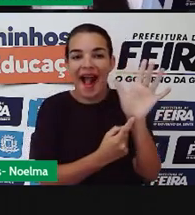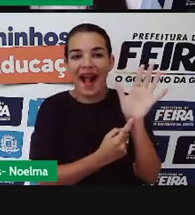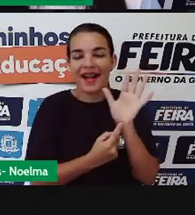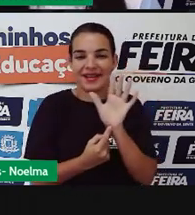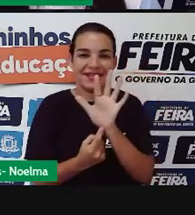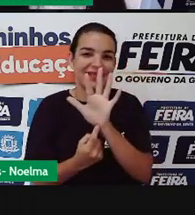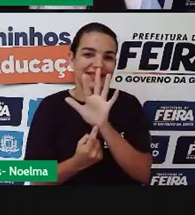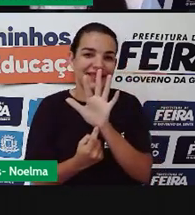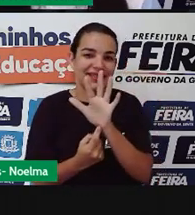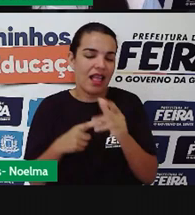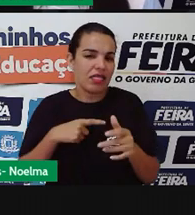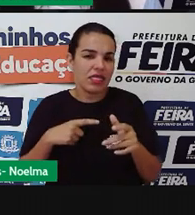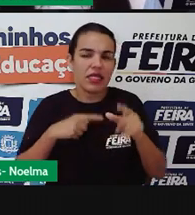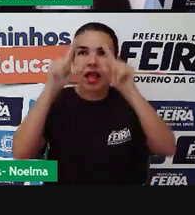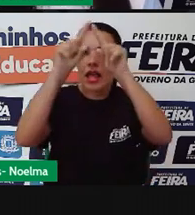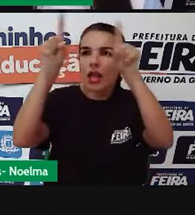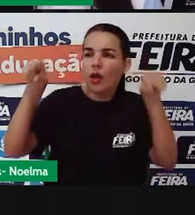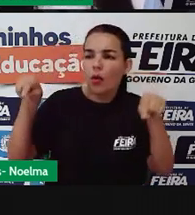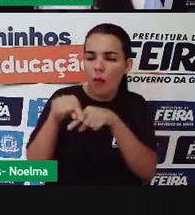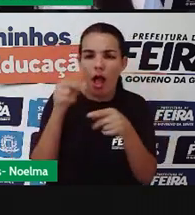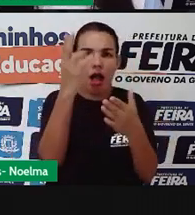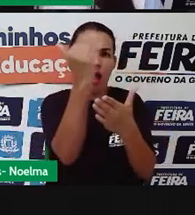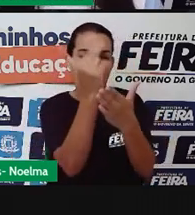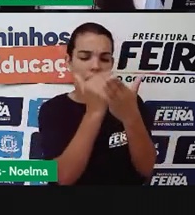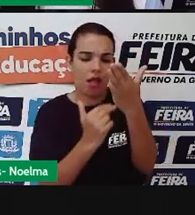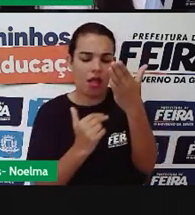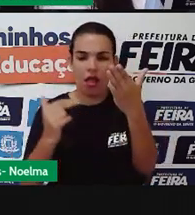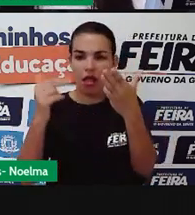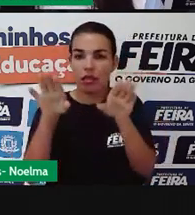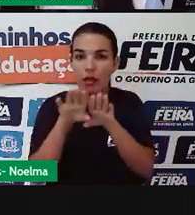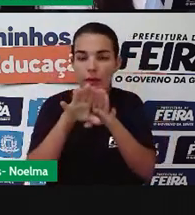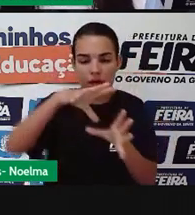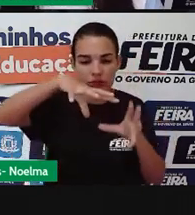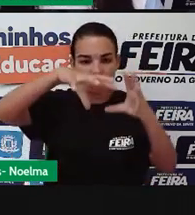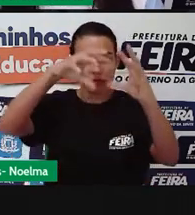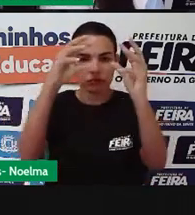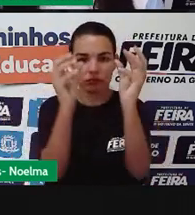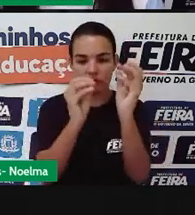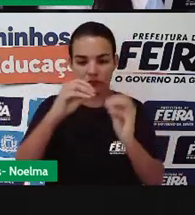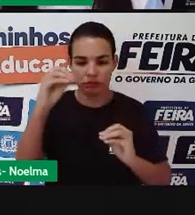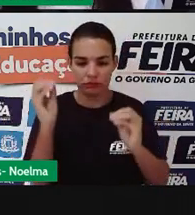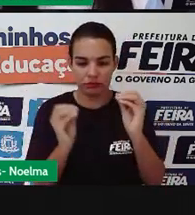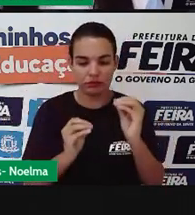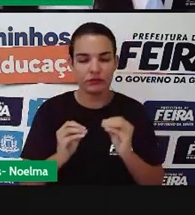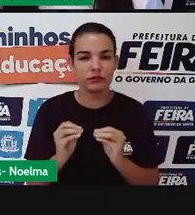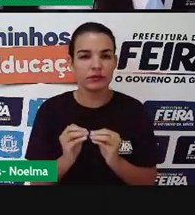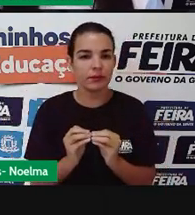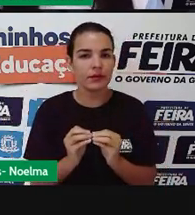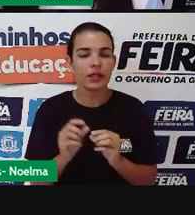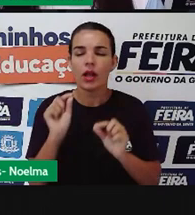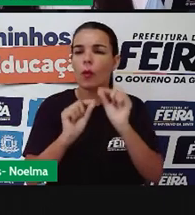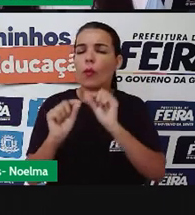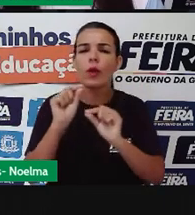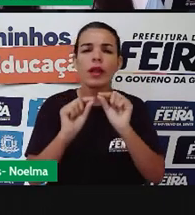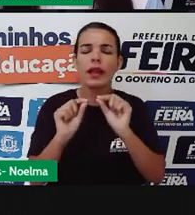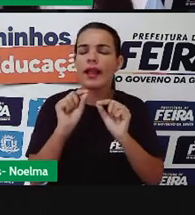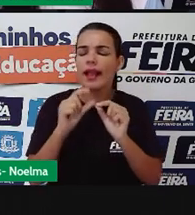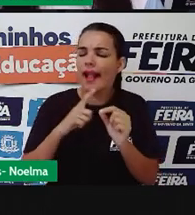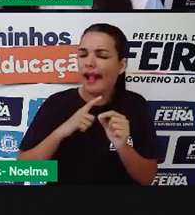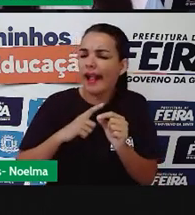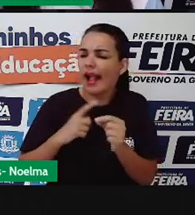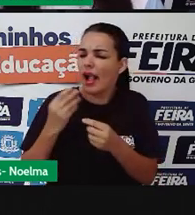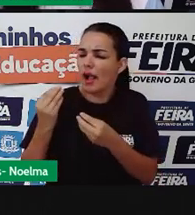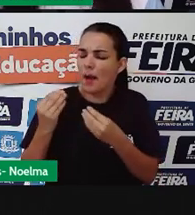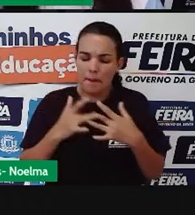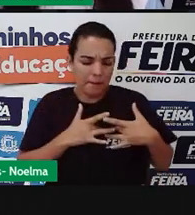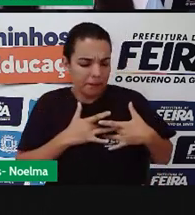algumas vezes tem escrituras também. E, diante daqueles quadros, o que se passa naquelas imagens não é